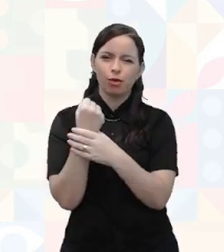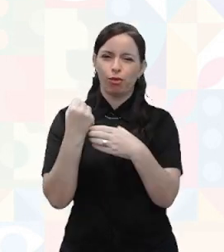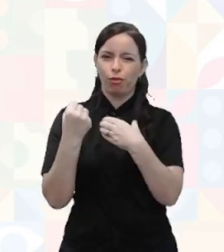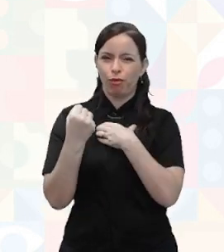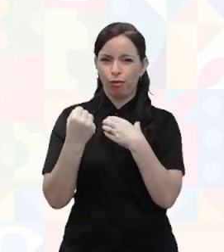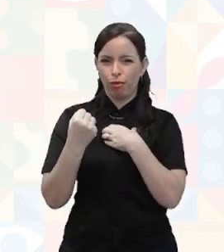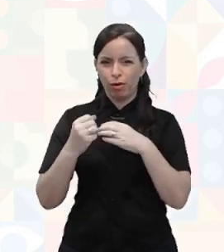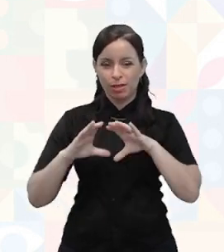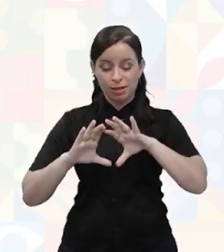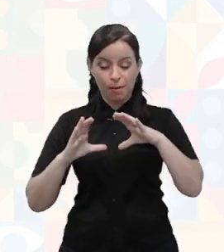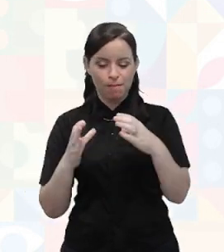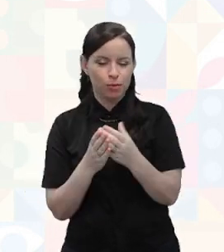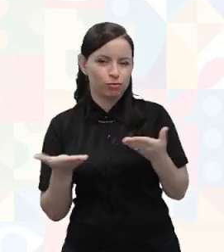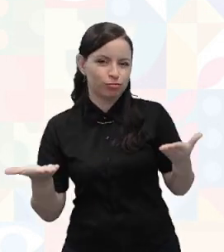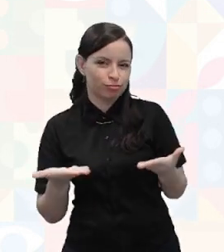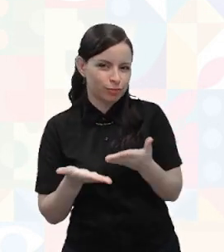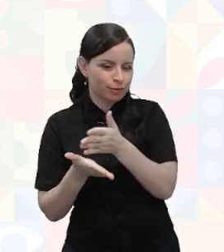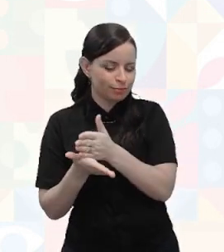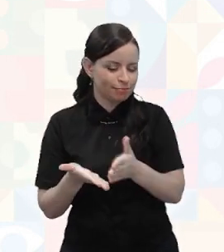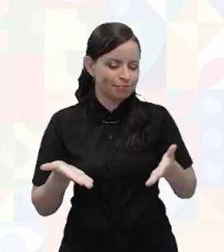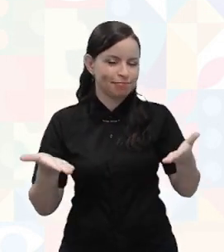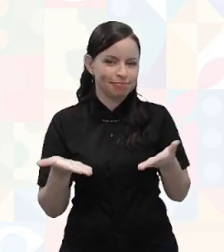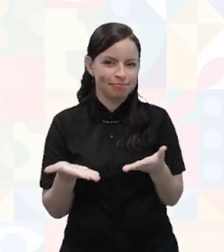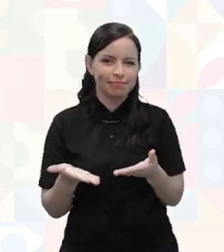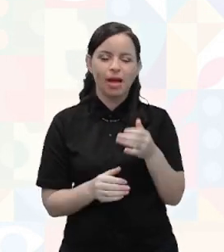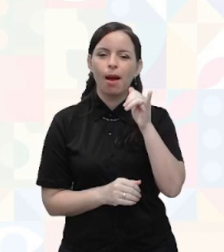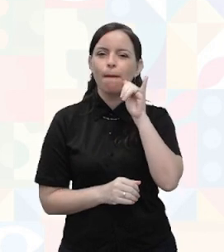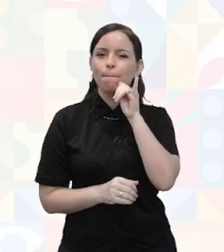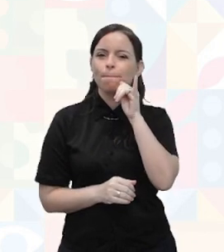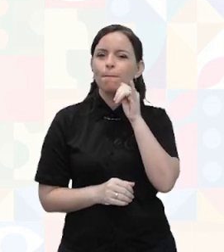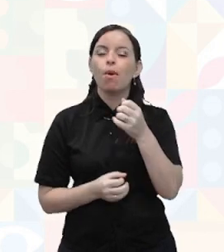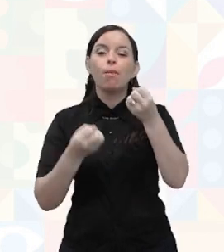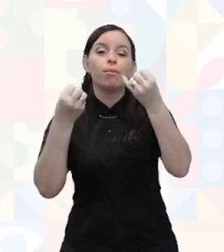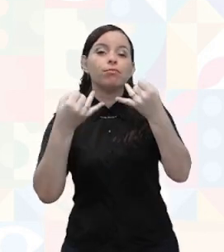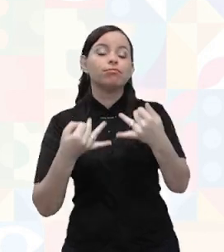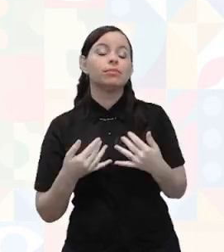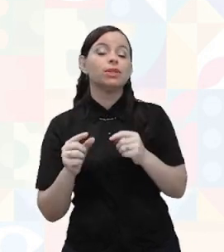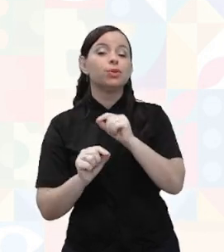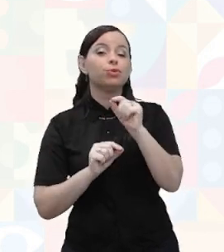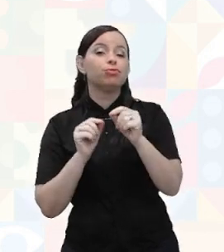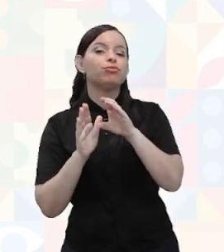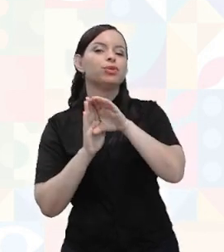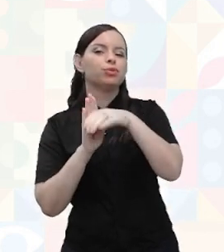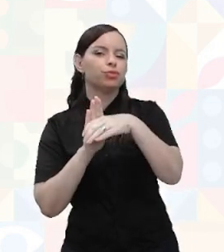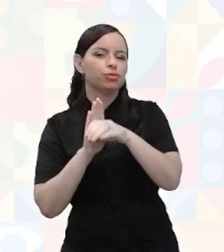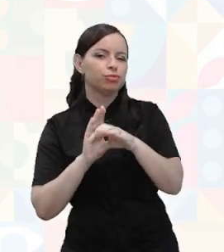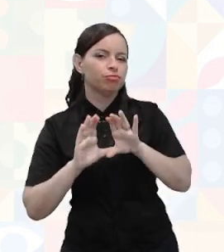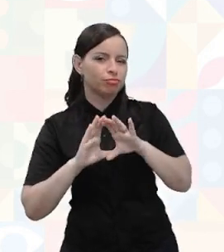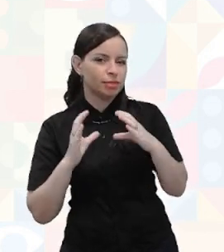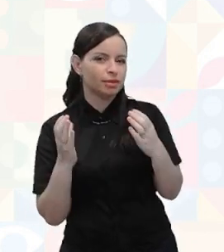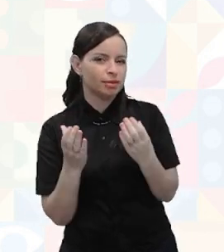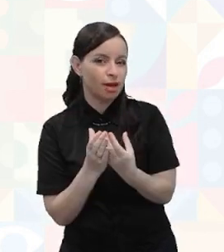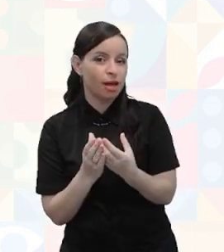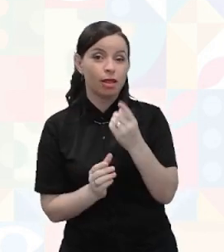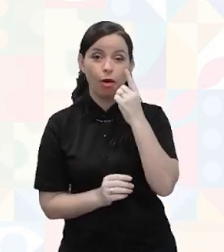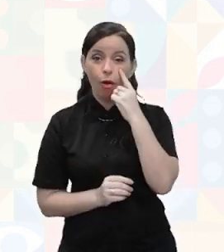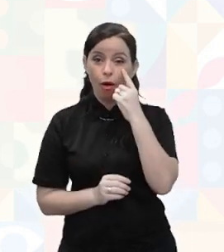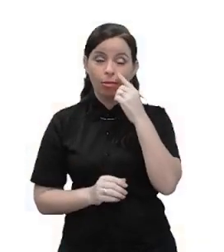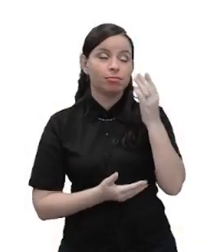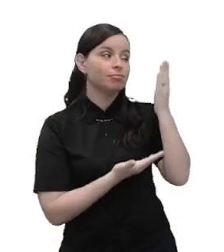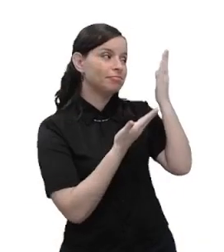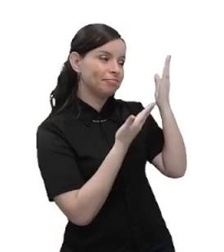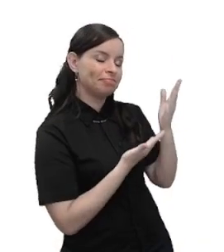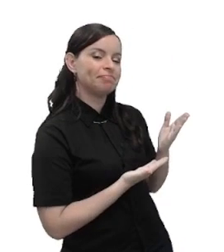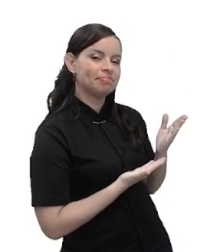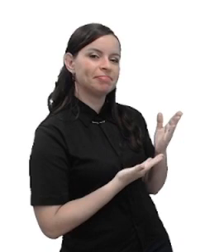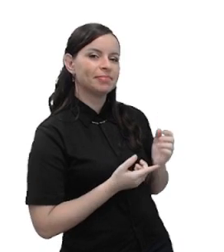mundo atual. E o que é que Bolman vai trazer para nós sobre esse conceito de comunidade? Veja só aqui comigo na tela. Ele